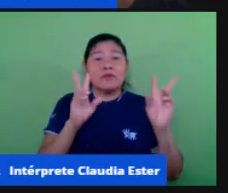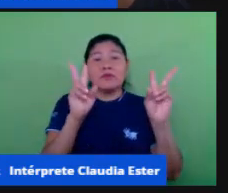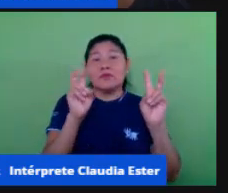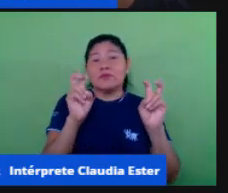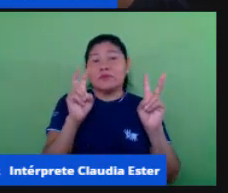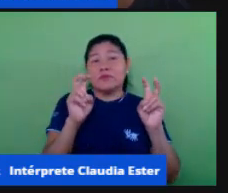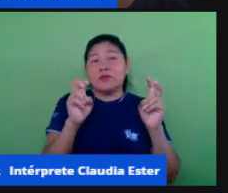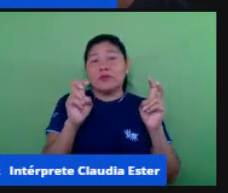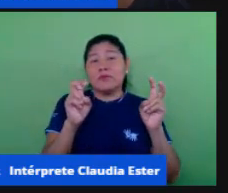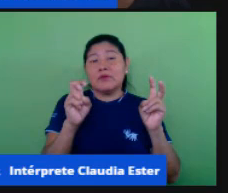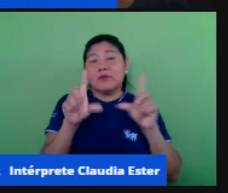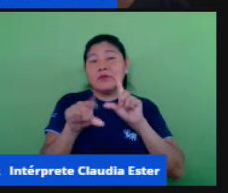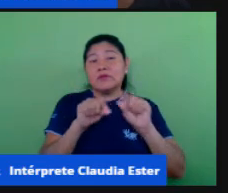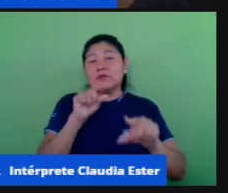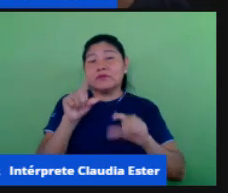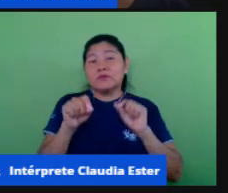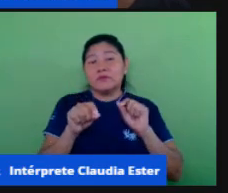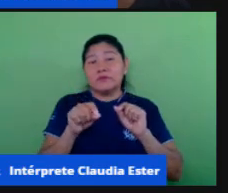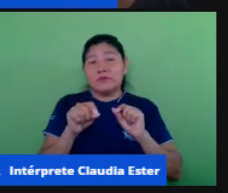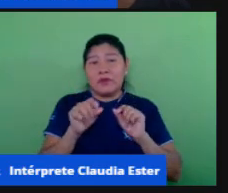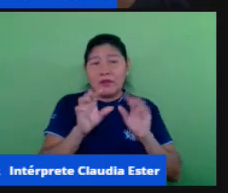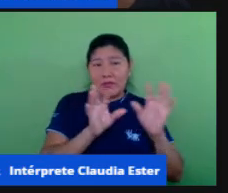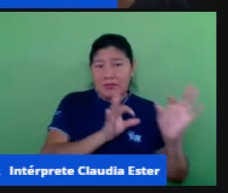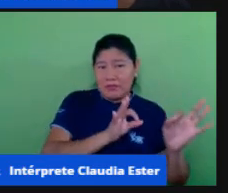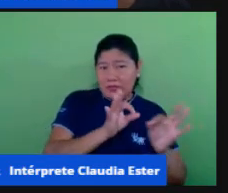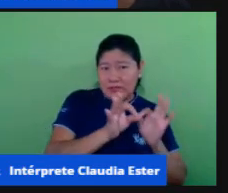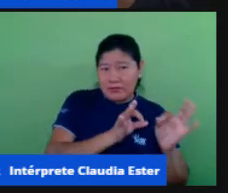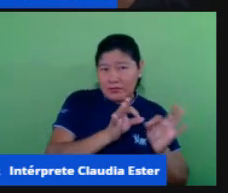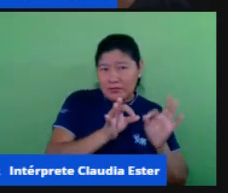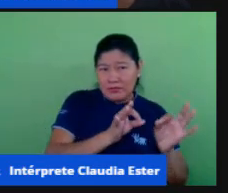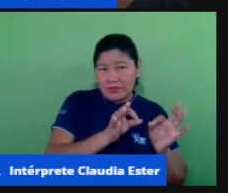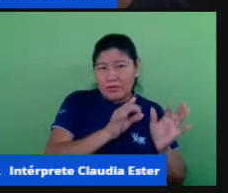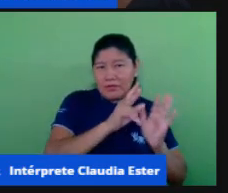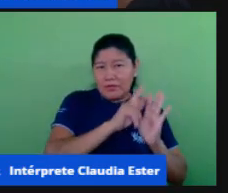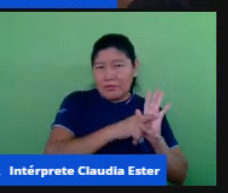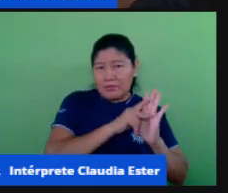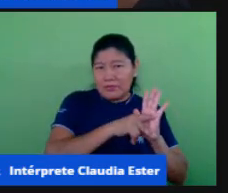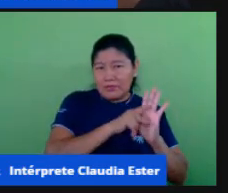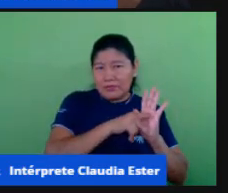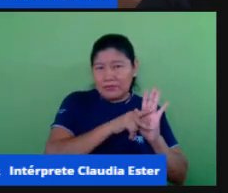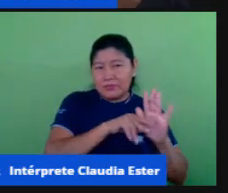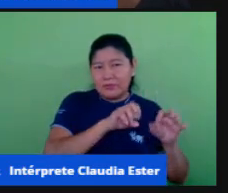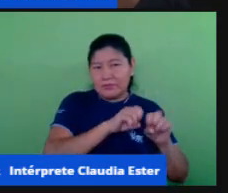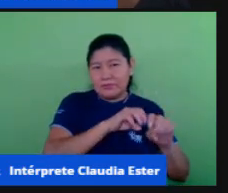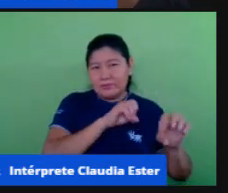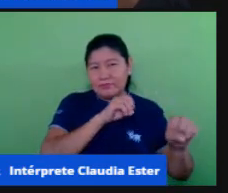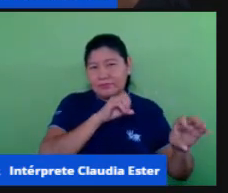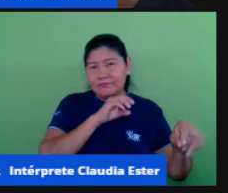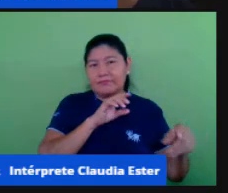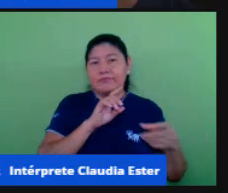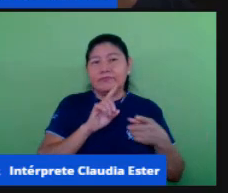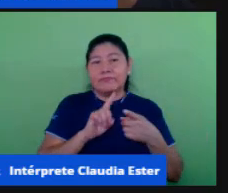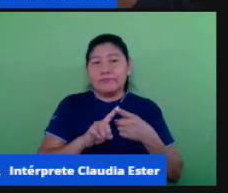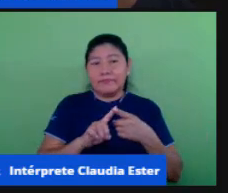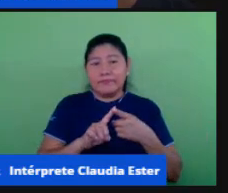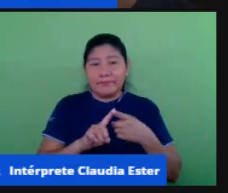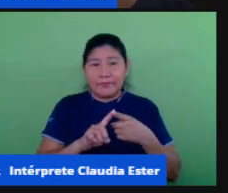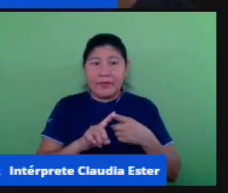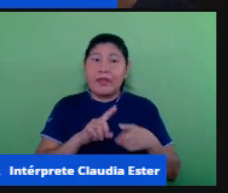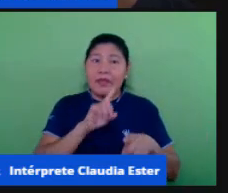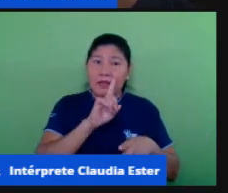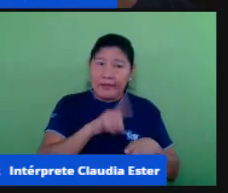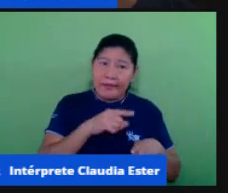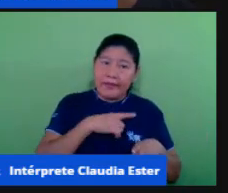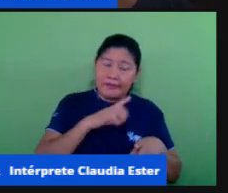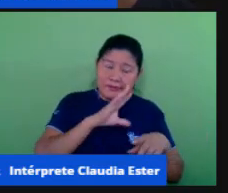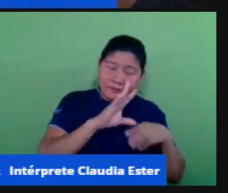envolvidos né organização e planejamento das disciplinas de maneira remota de certa forma isso já